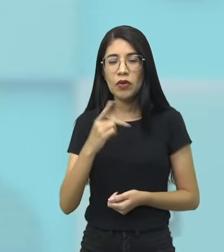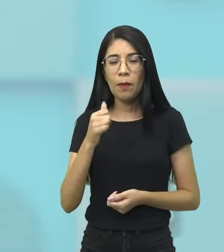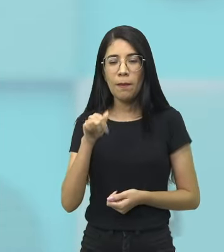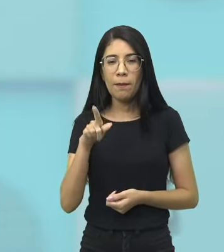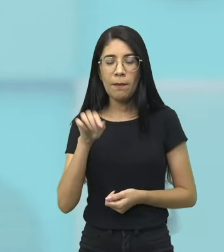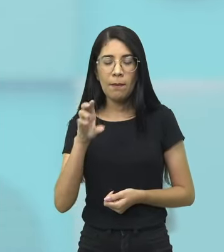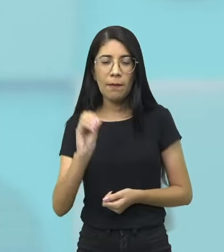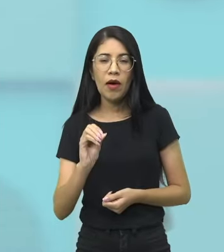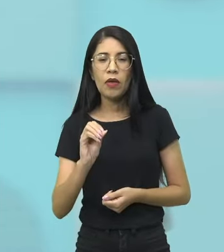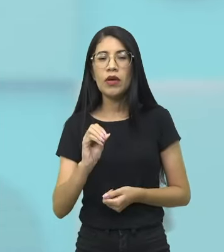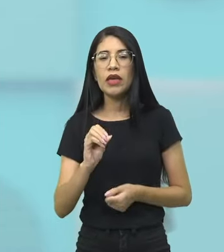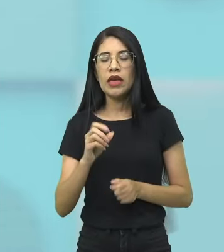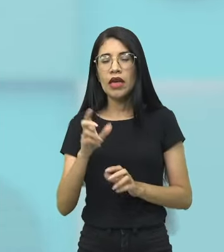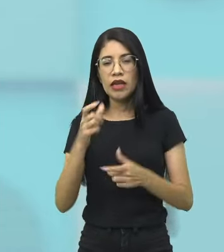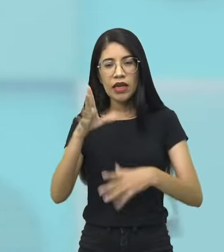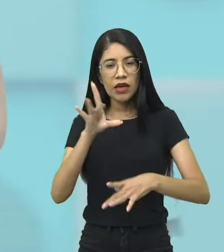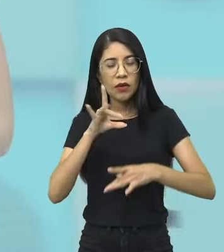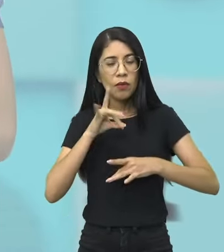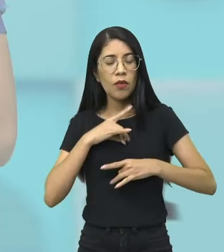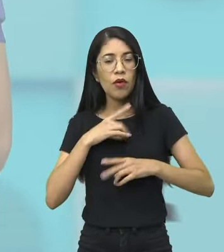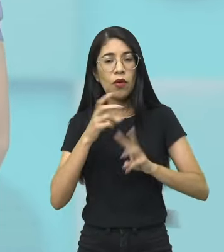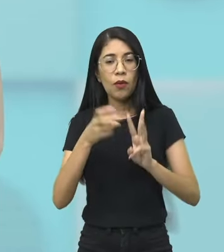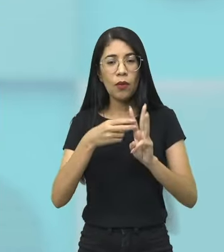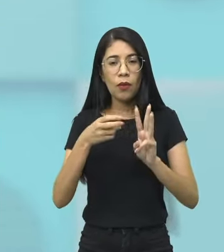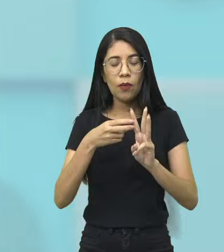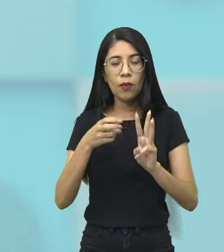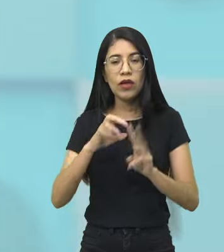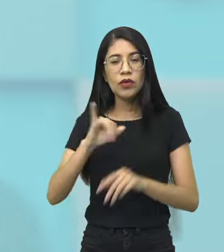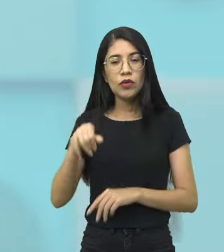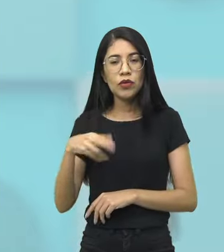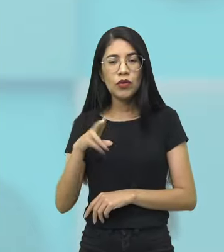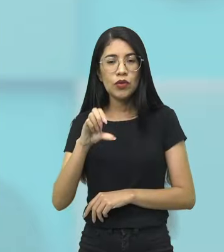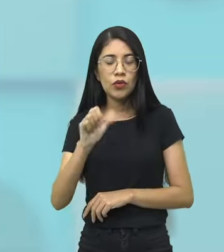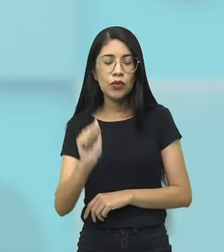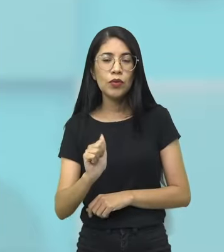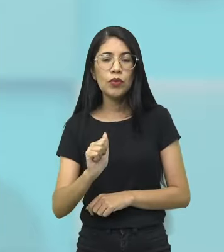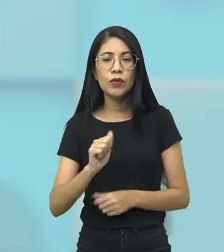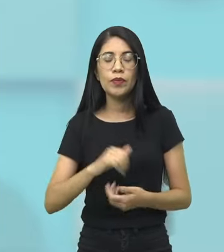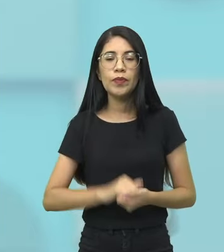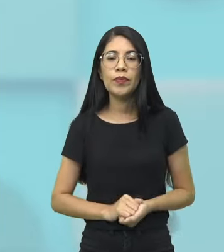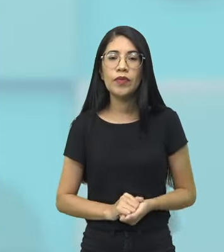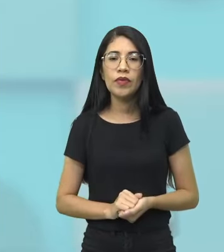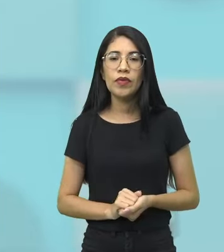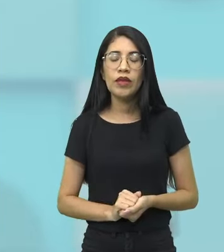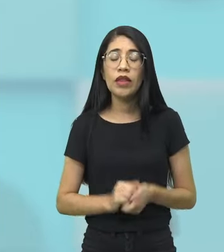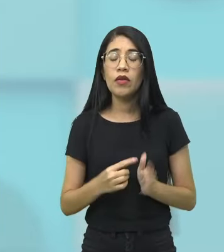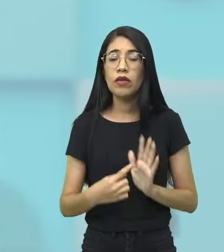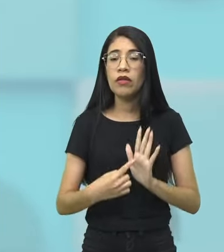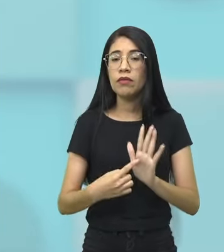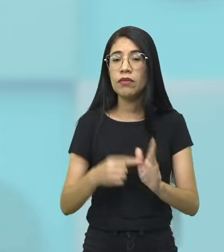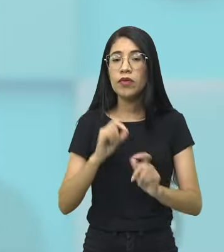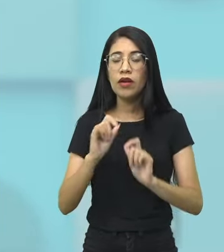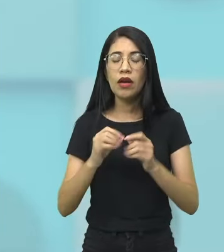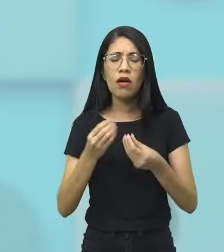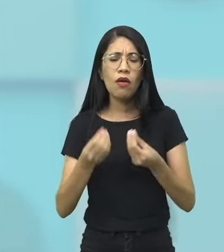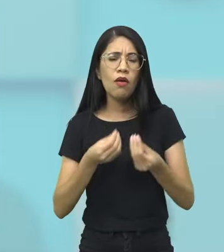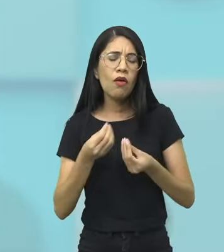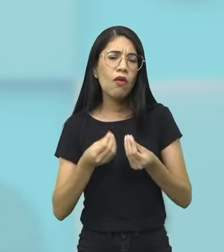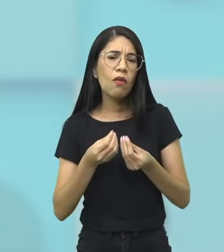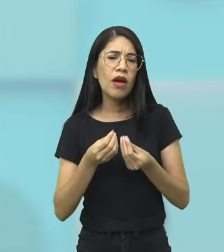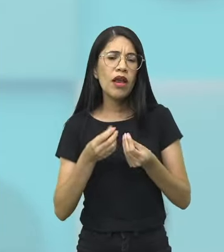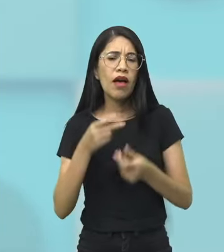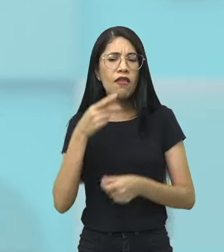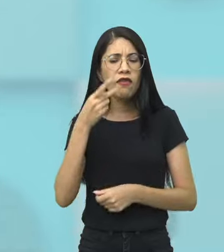Ricardo, que interpretou o nosso índio Juca, certo? O nosso guerreiro, então ele mostra como ele